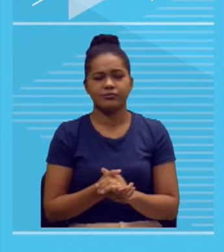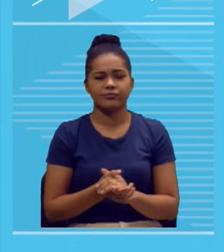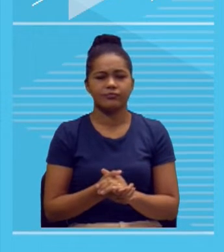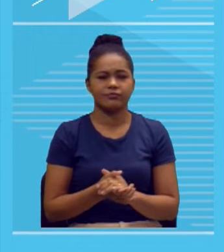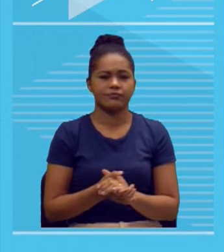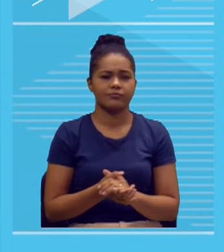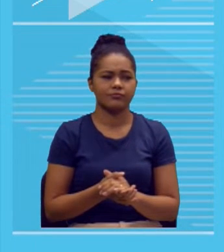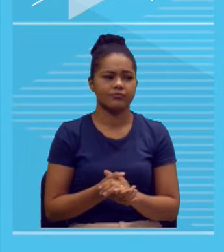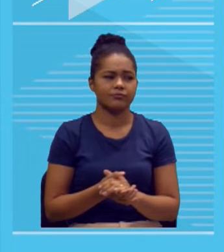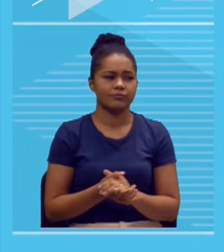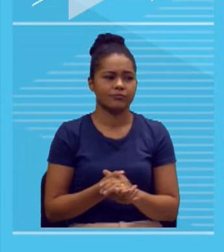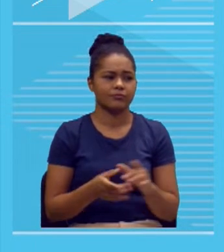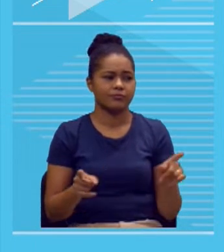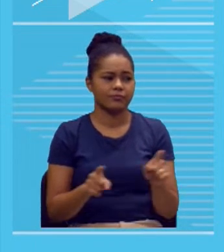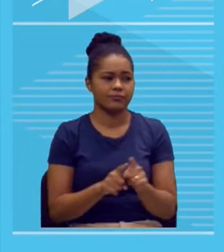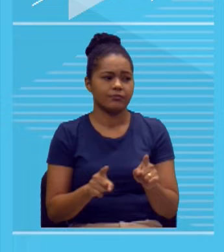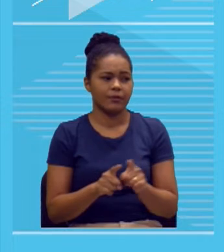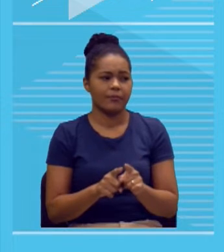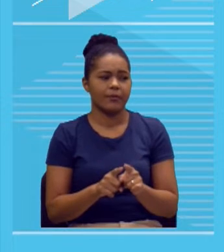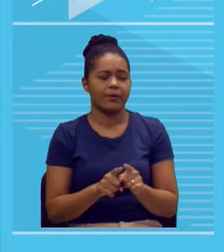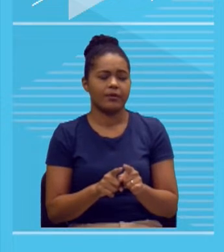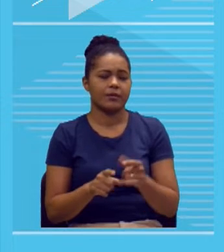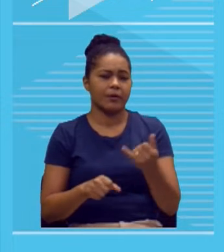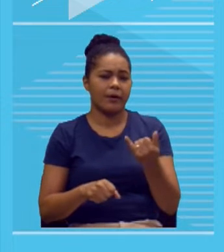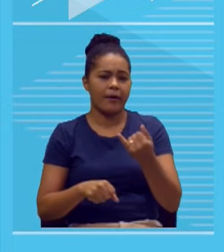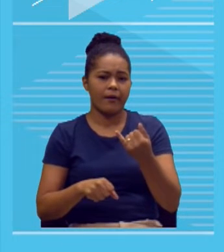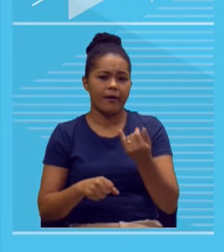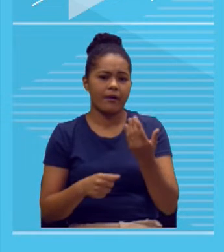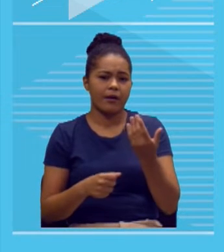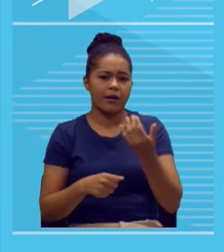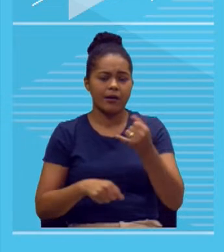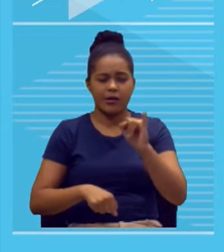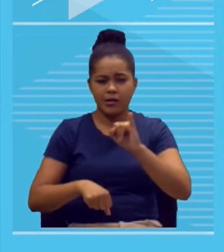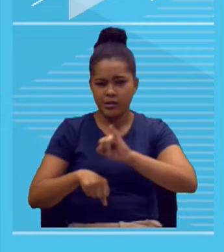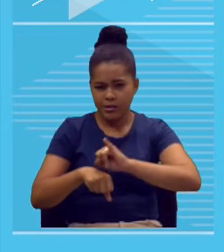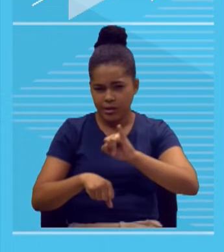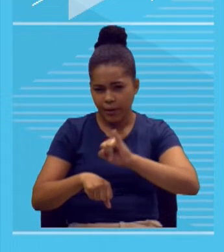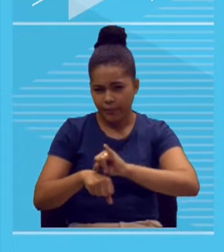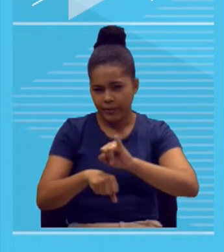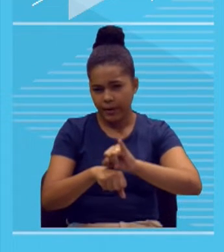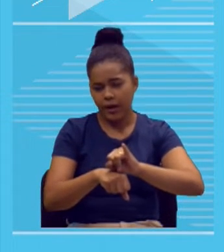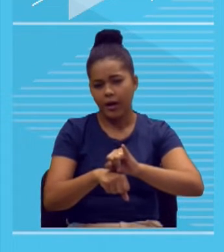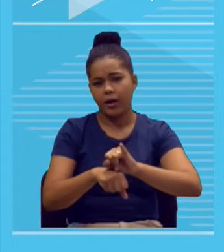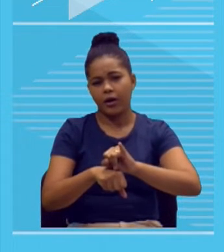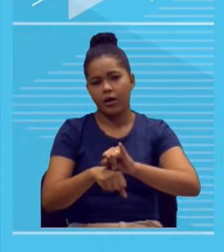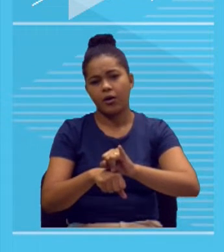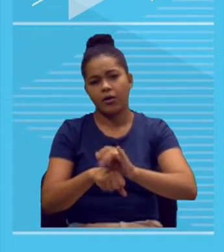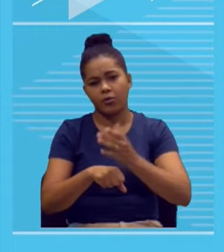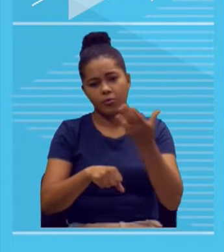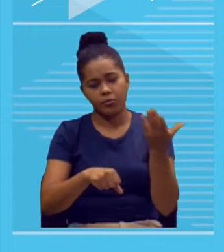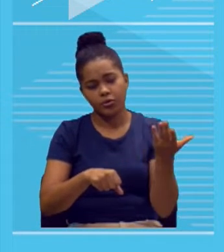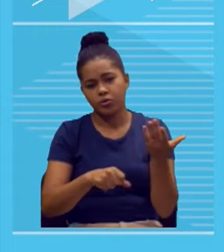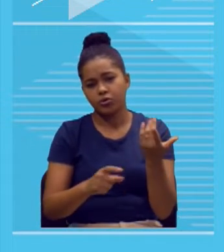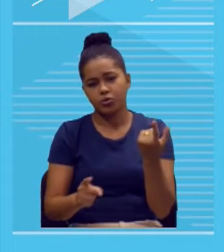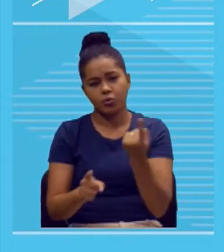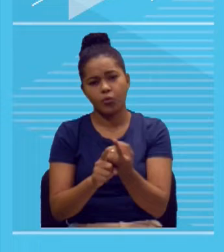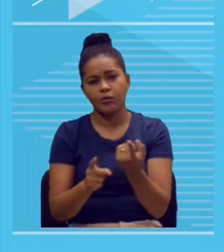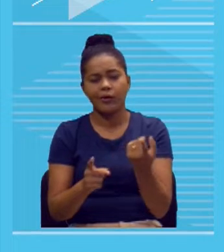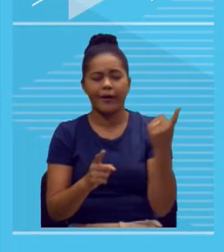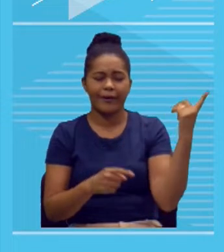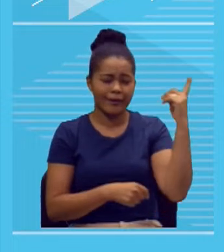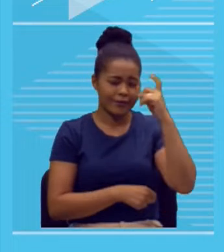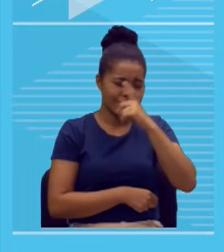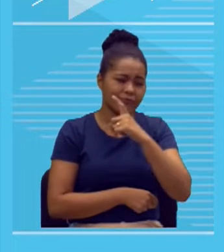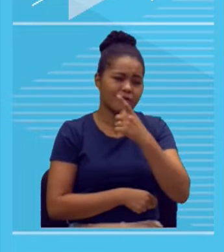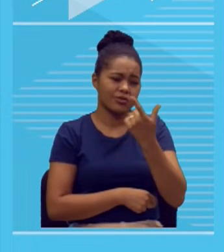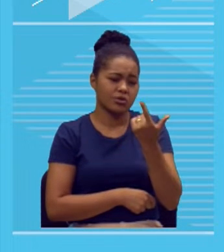remotas do Norte. Se não for as capitais, você vai dificilmente encontrar nas regiões mais remotas, como eu disse,